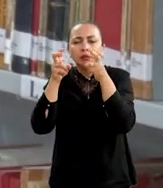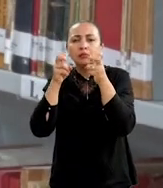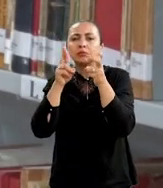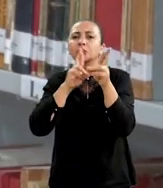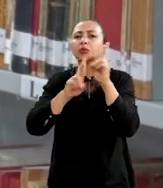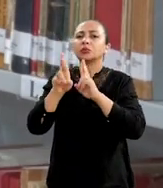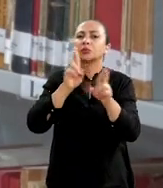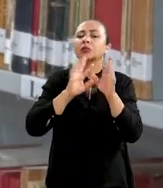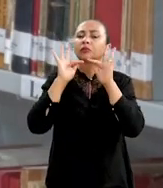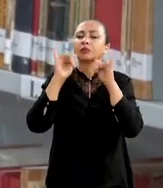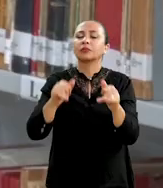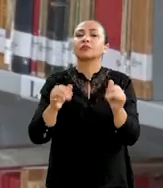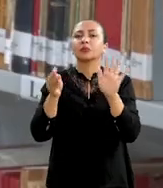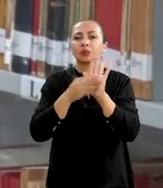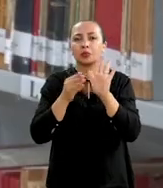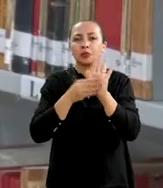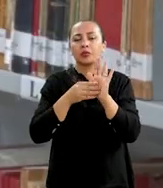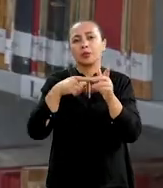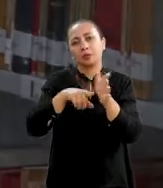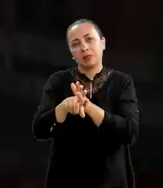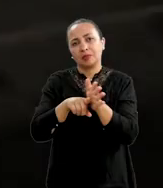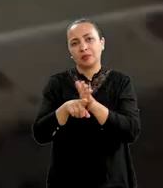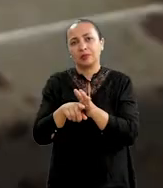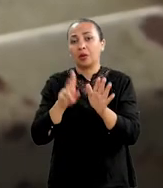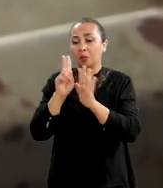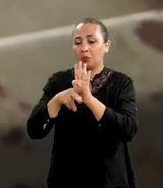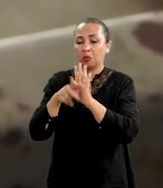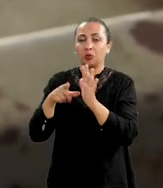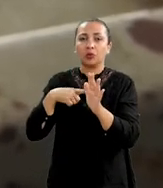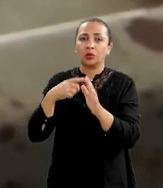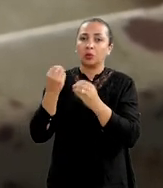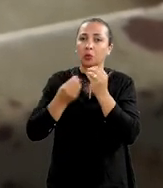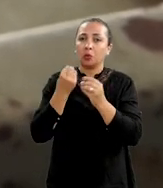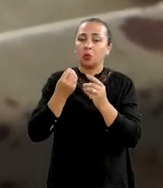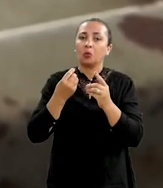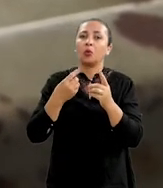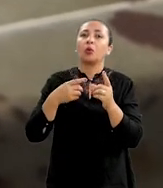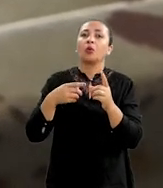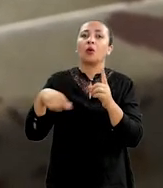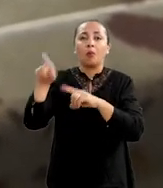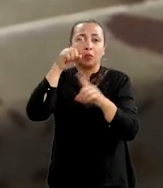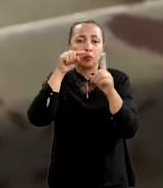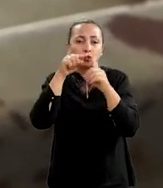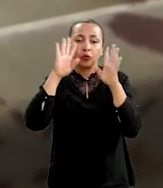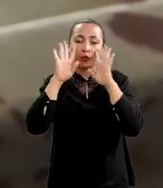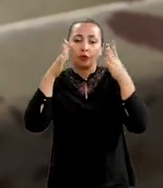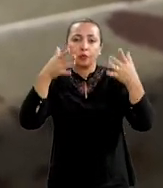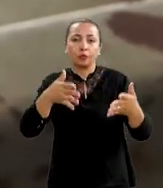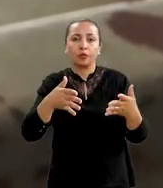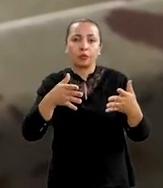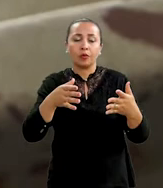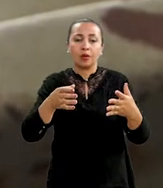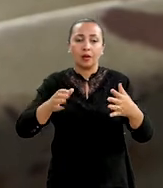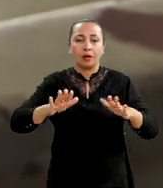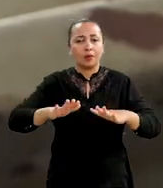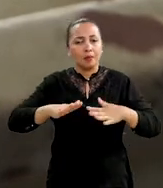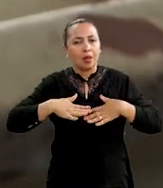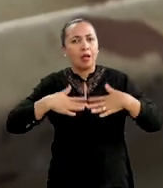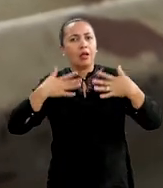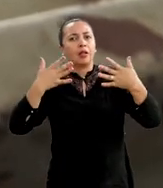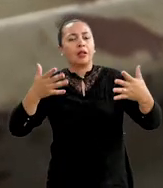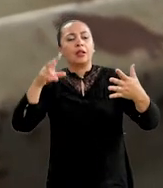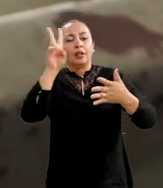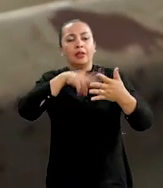comprovados na pesquisa. Esse projeto tem como foco despertar a leitura,